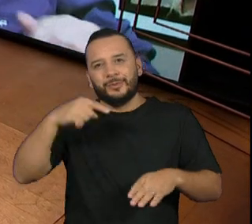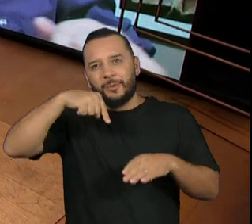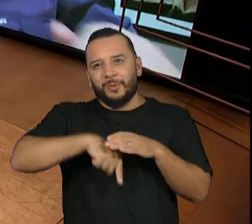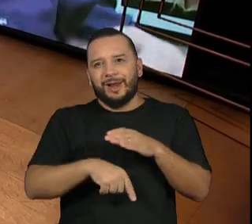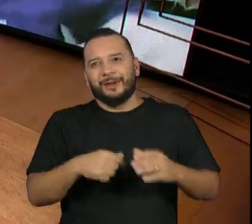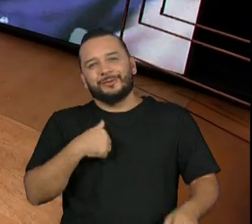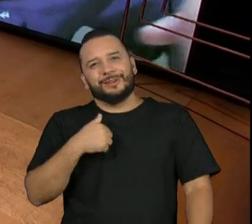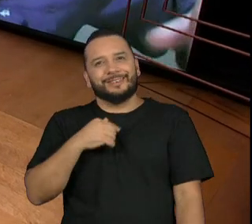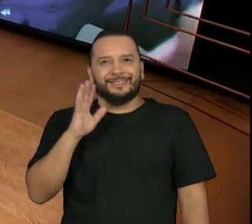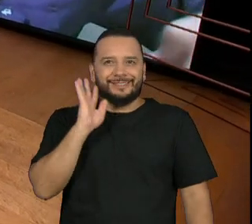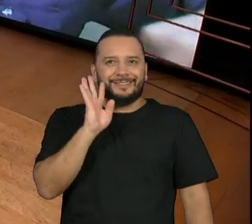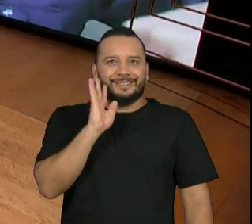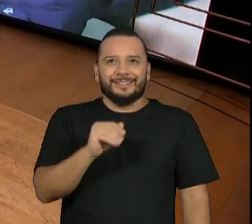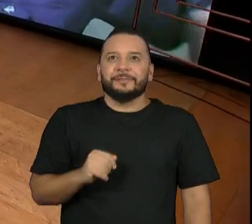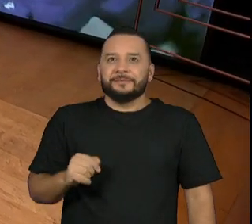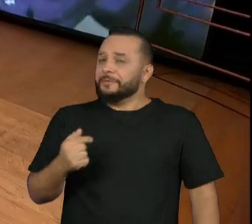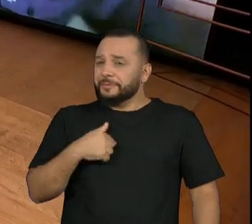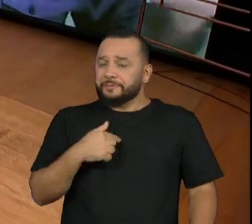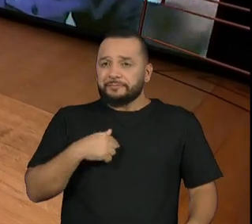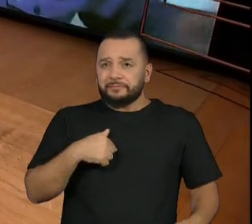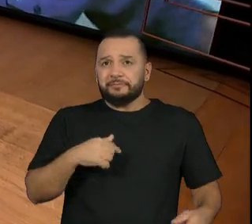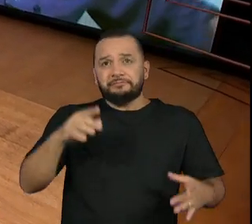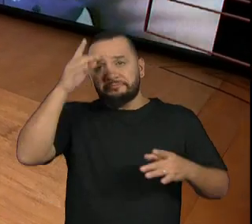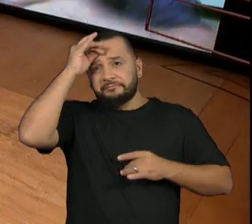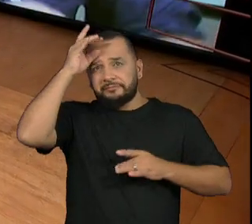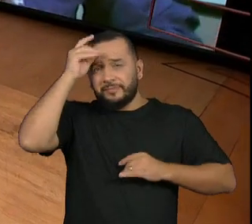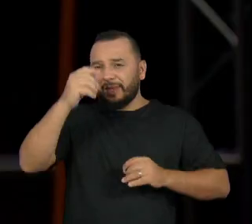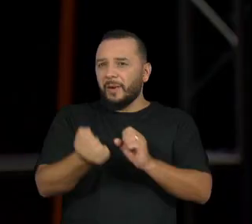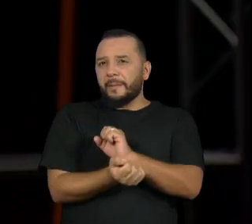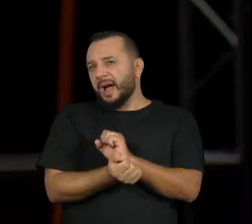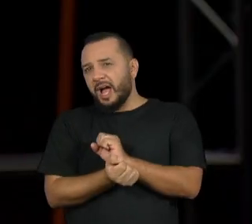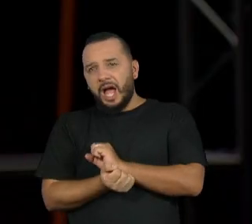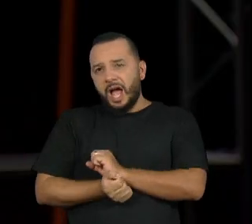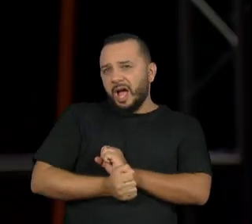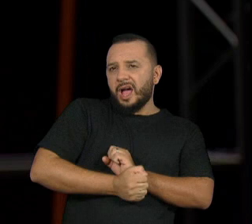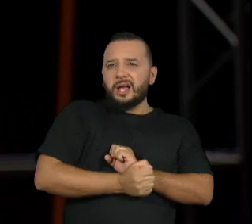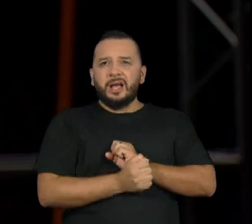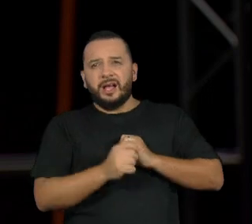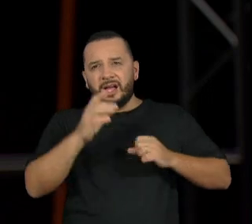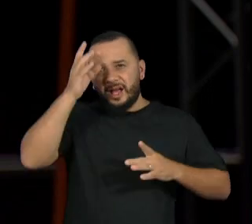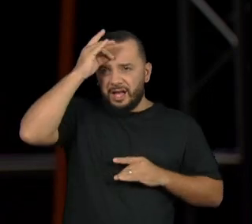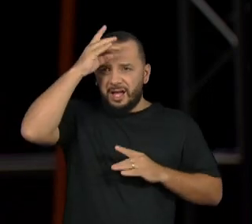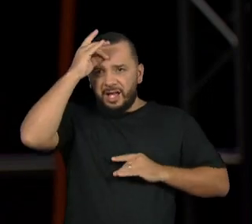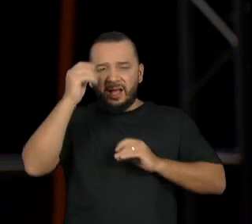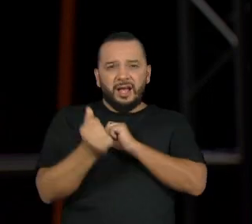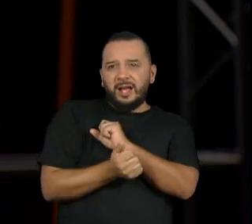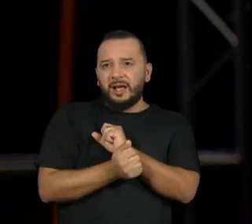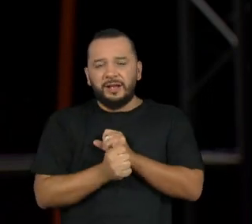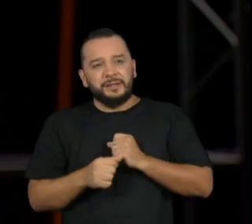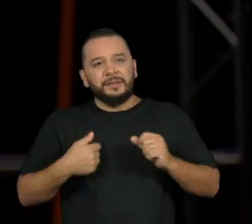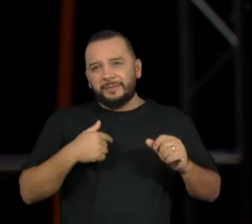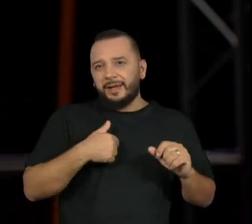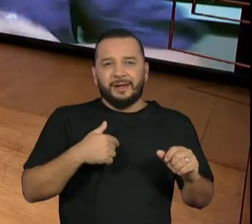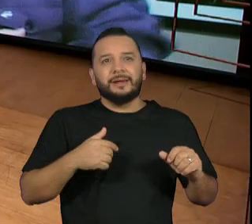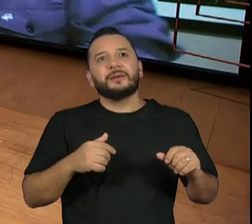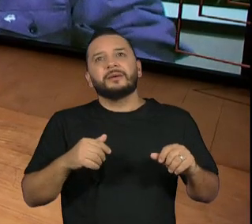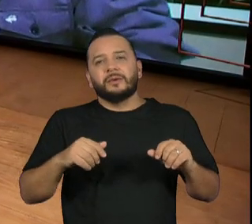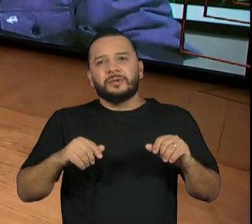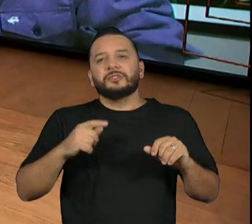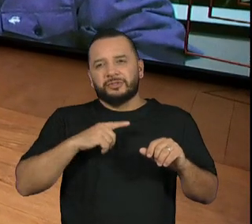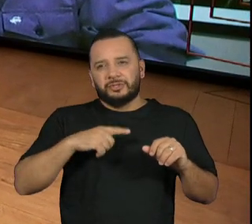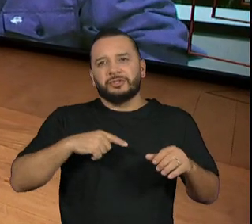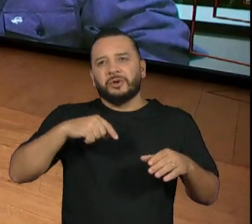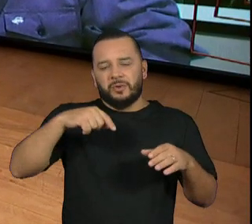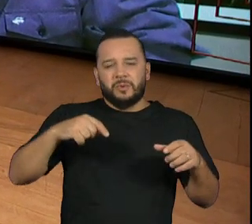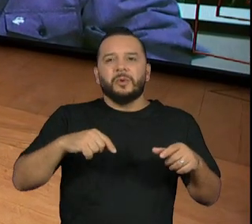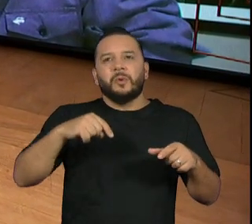eu e a Denise entrando dentro do buraco amarrados e tal para poder medir o tamanho da cratera que foi lá. E ele era um